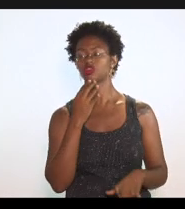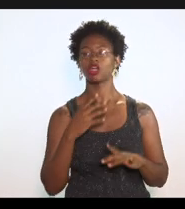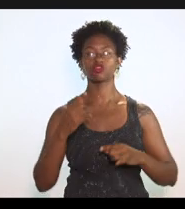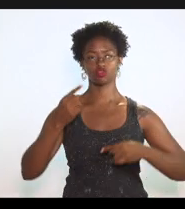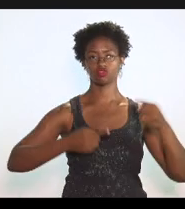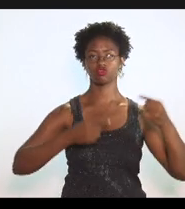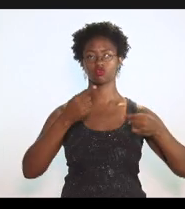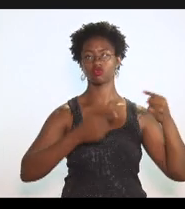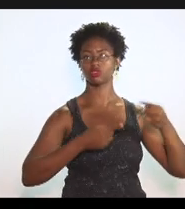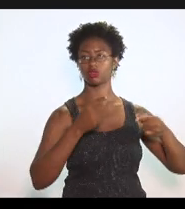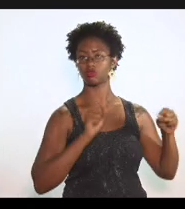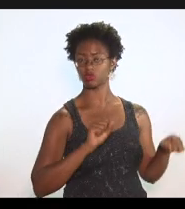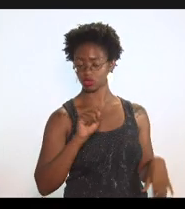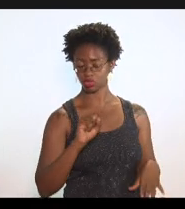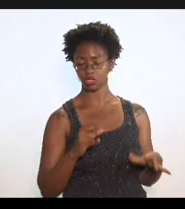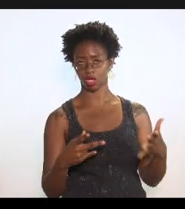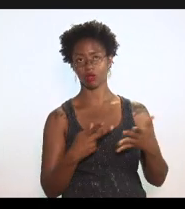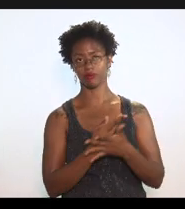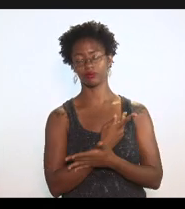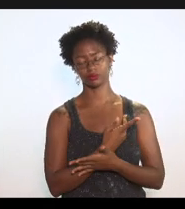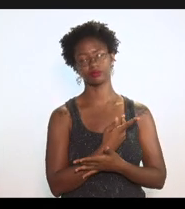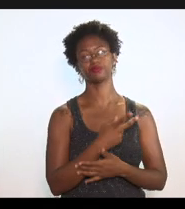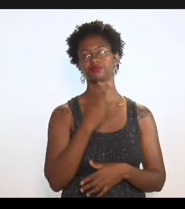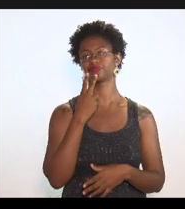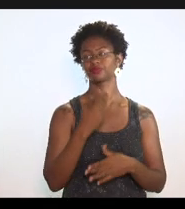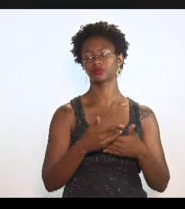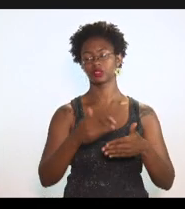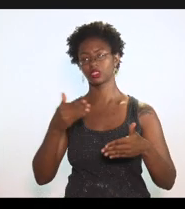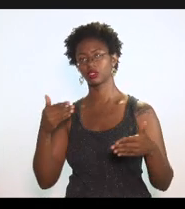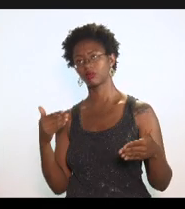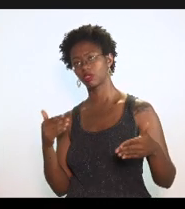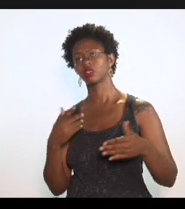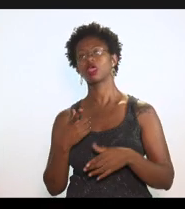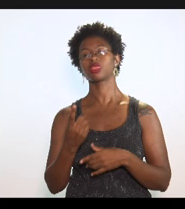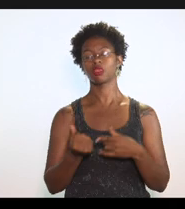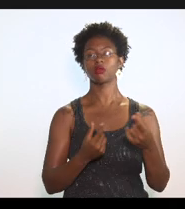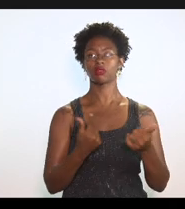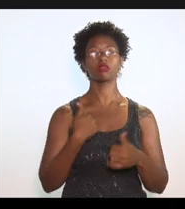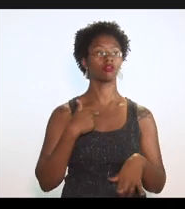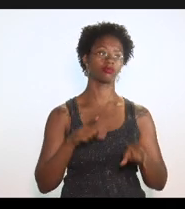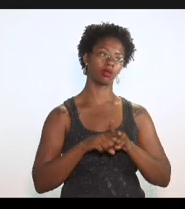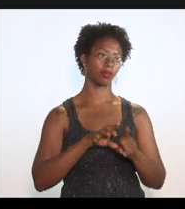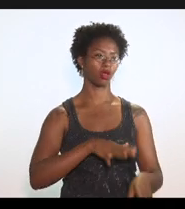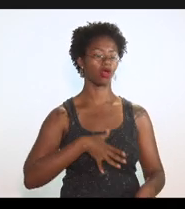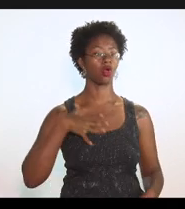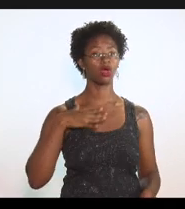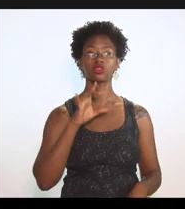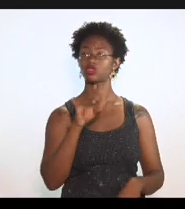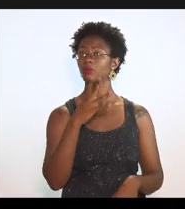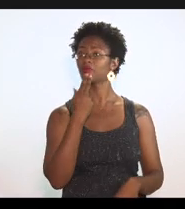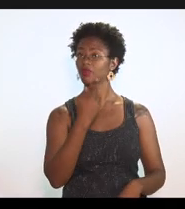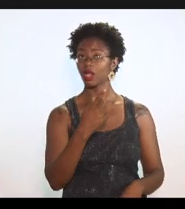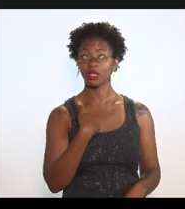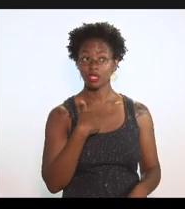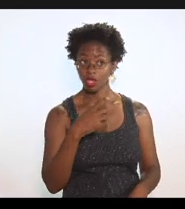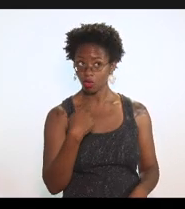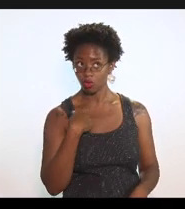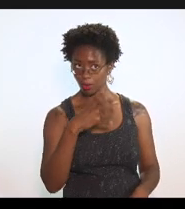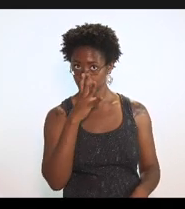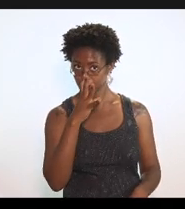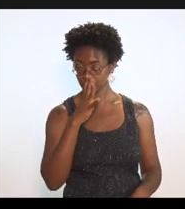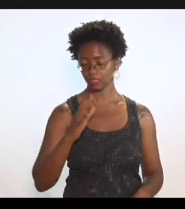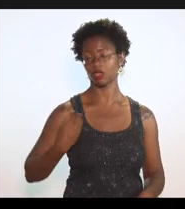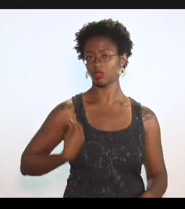for o caso, acerca da antecipação tributária, também será uma honra. Então, só para dizer que estou aqui atento, embora a